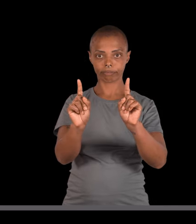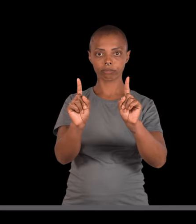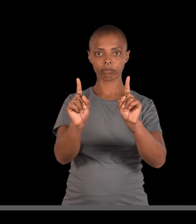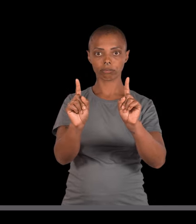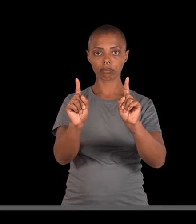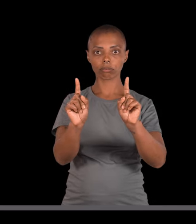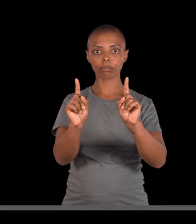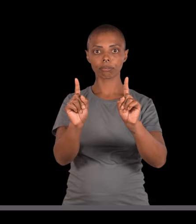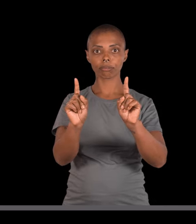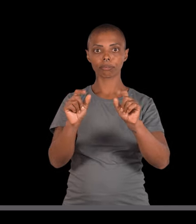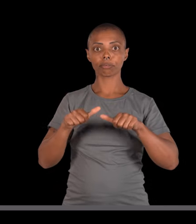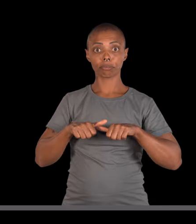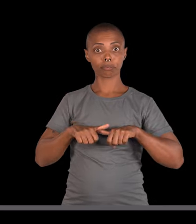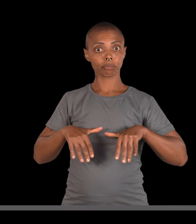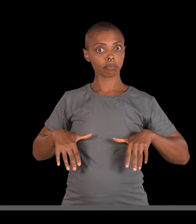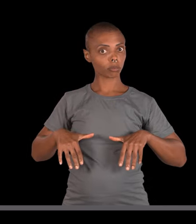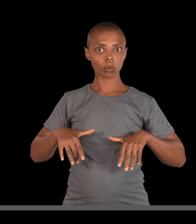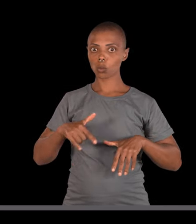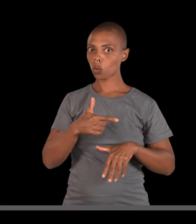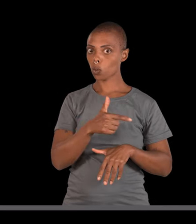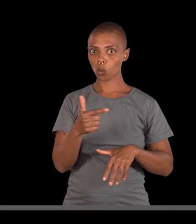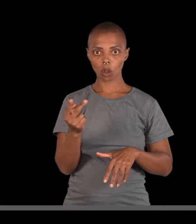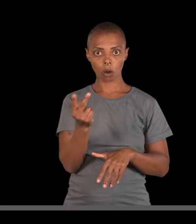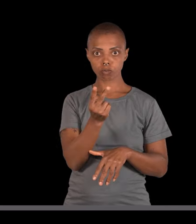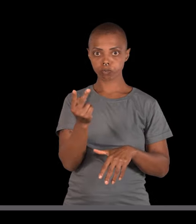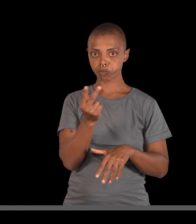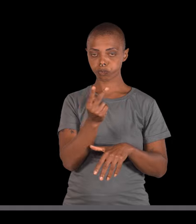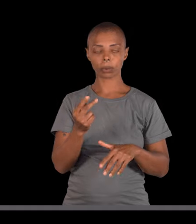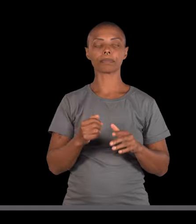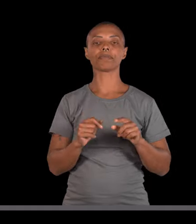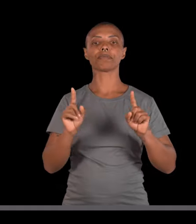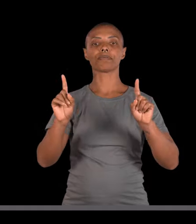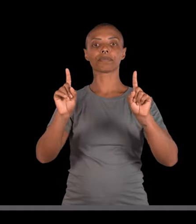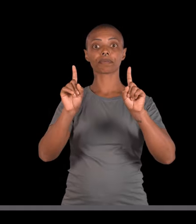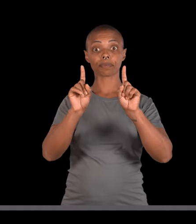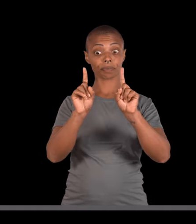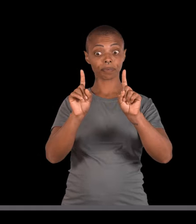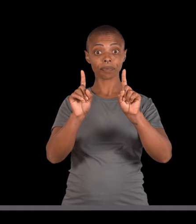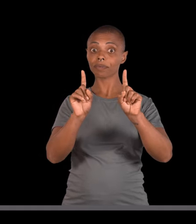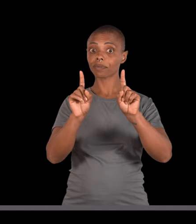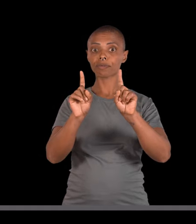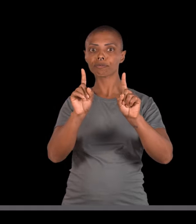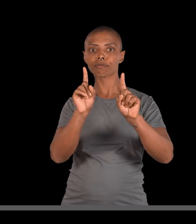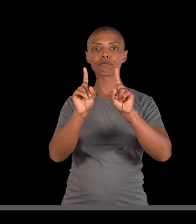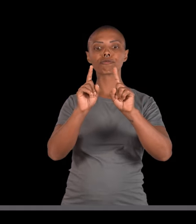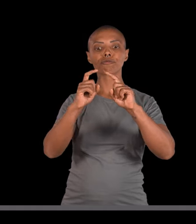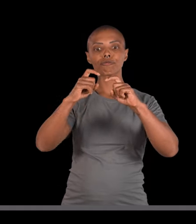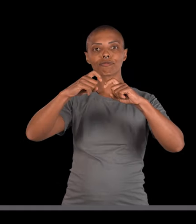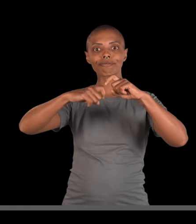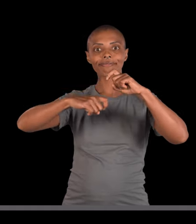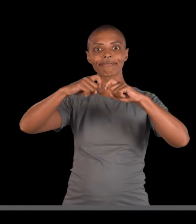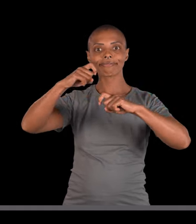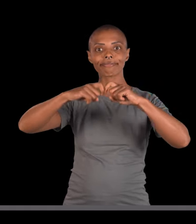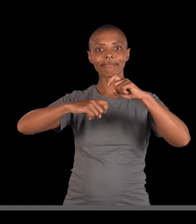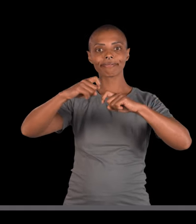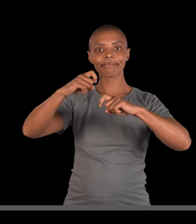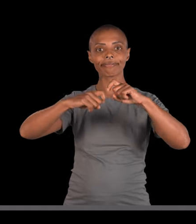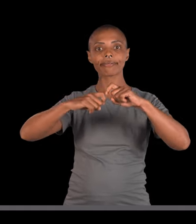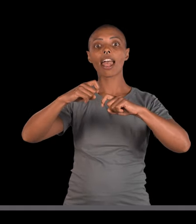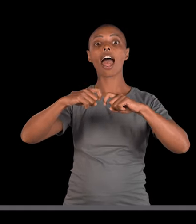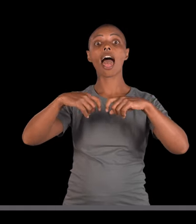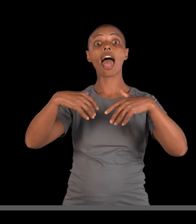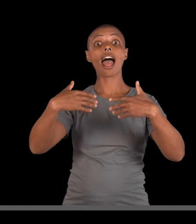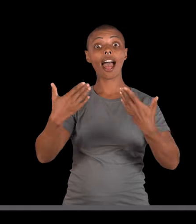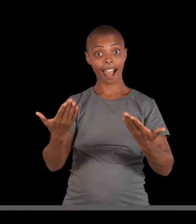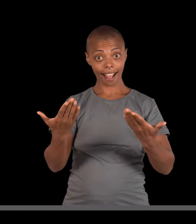é normal para fibrose cística. Nenhum dos dois tem fibrose cística. Aí esse casal fez amor